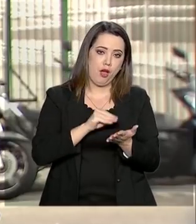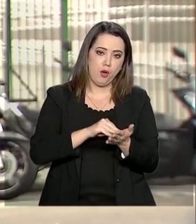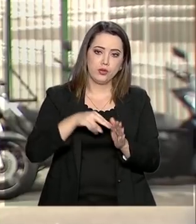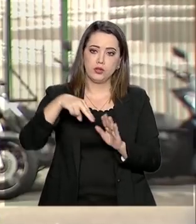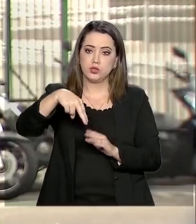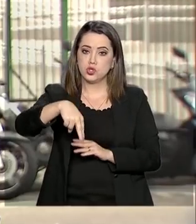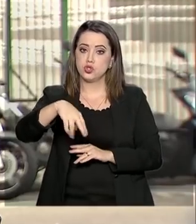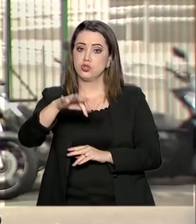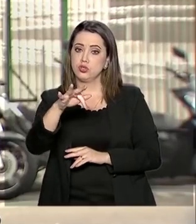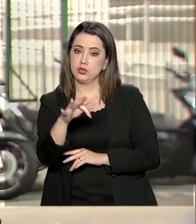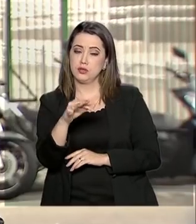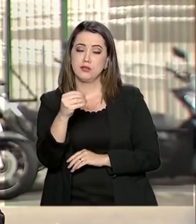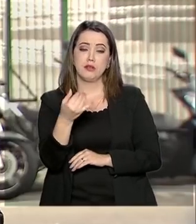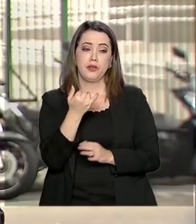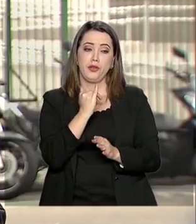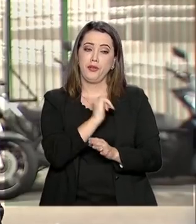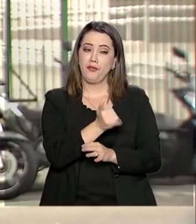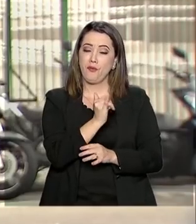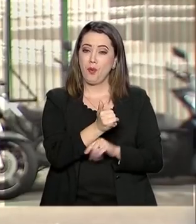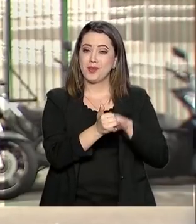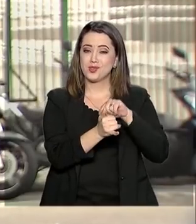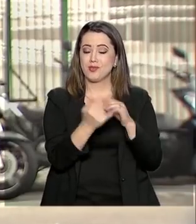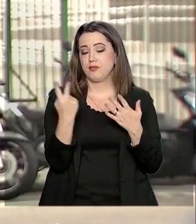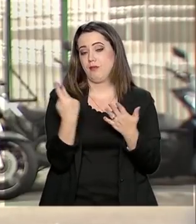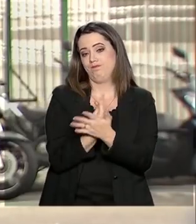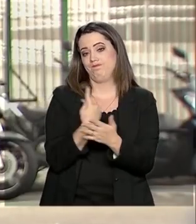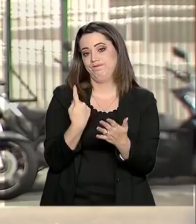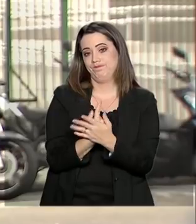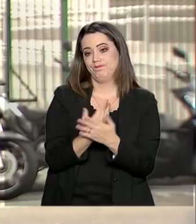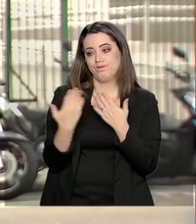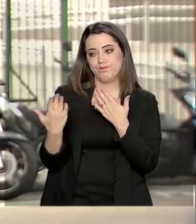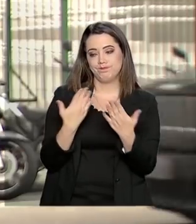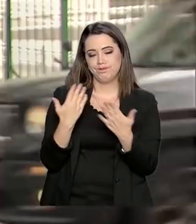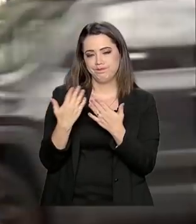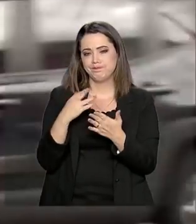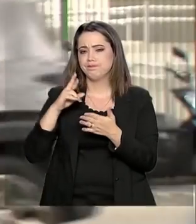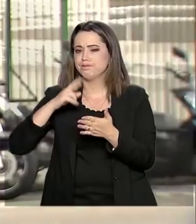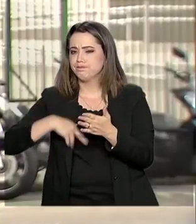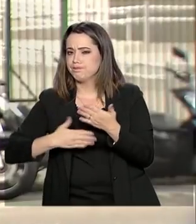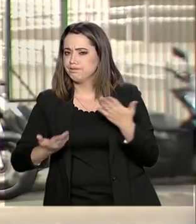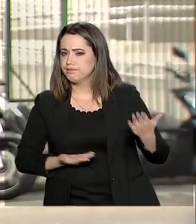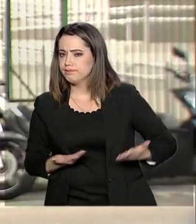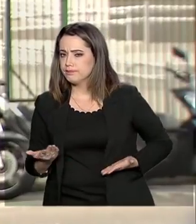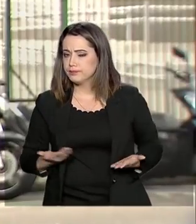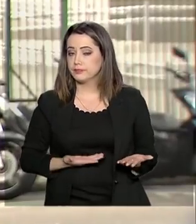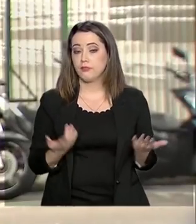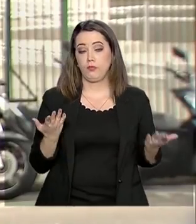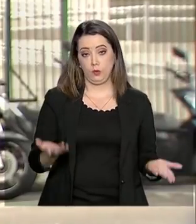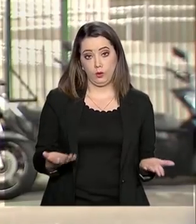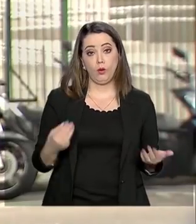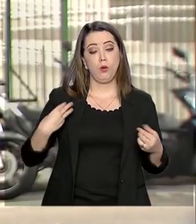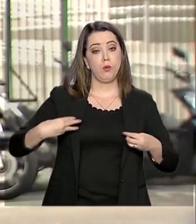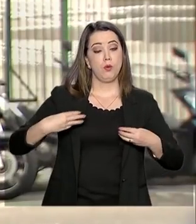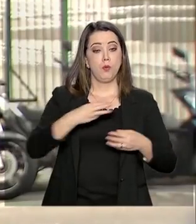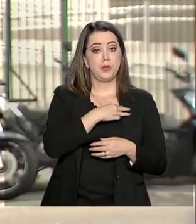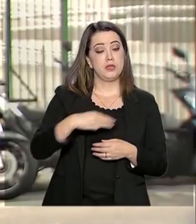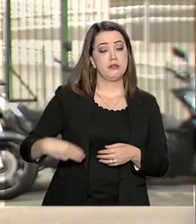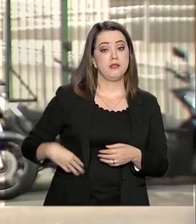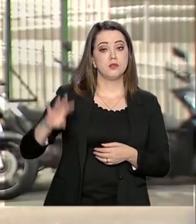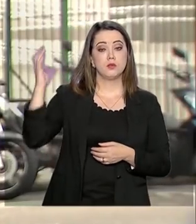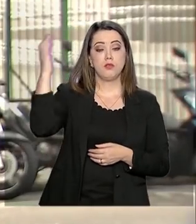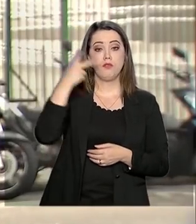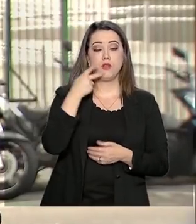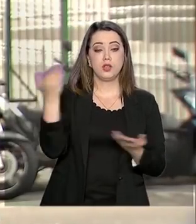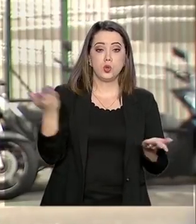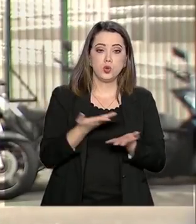notas fiscais e informações conflitantes nos relatórios de prestação de serviços. Para o ministro do Meio Ambiente, Ricardo Salles, as